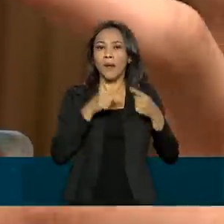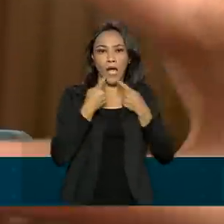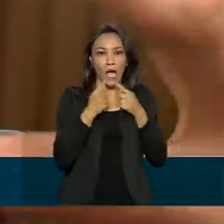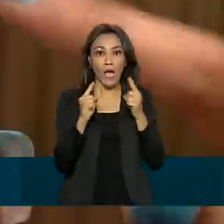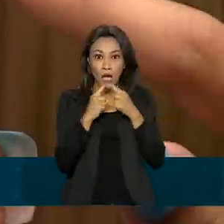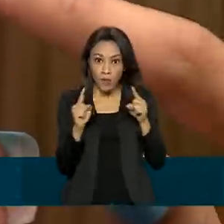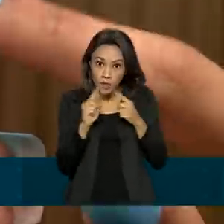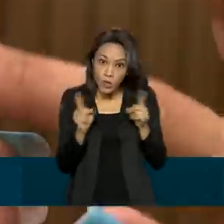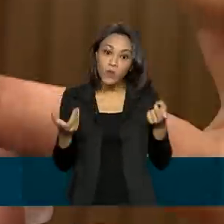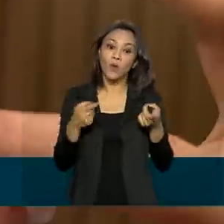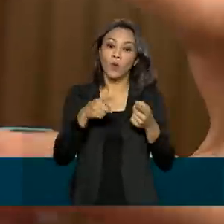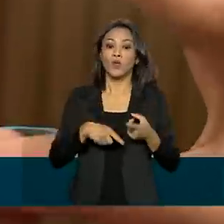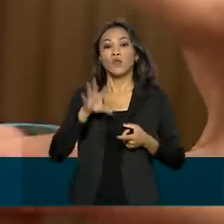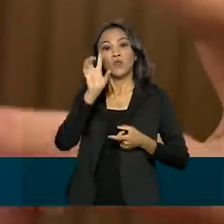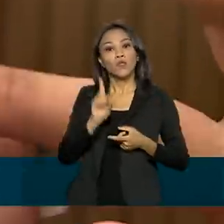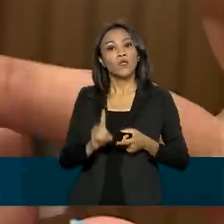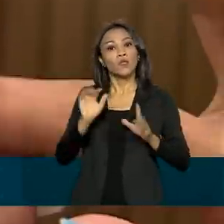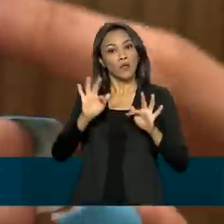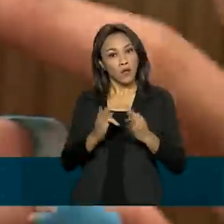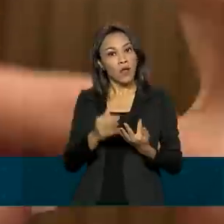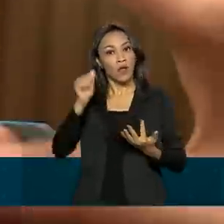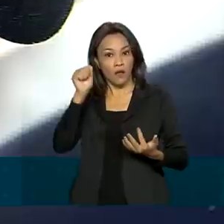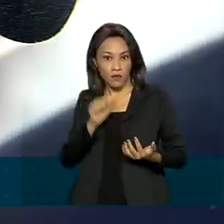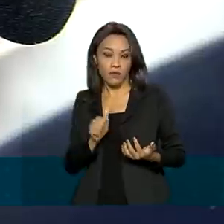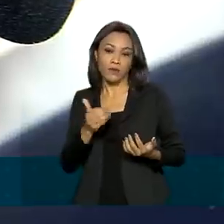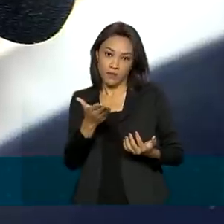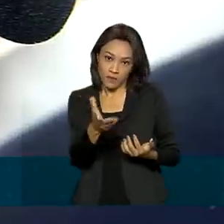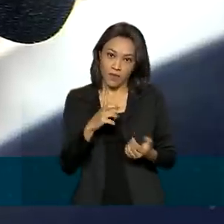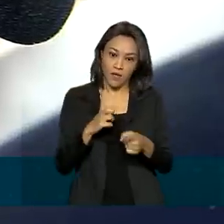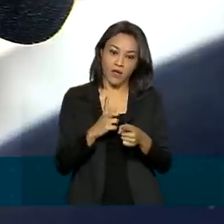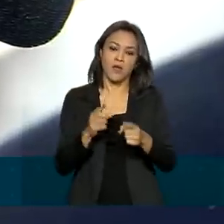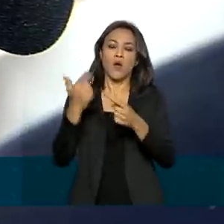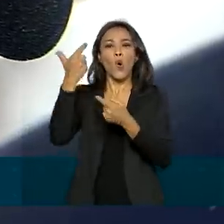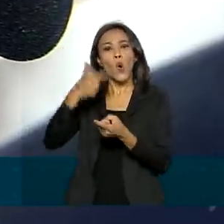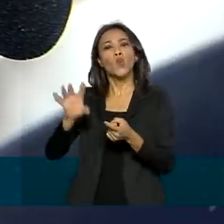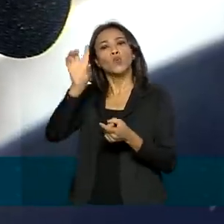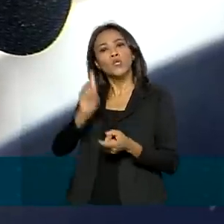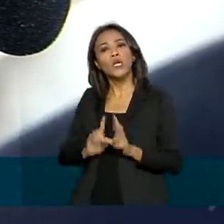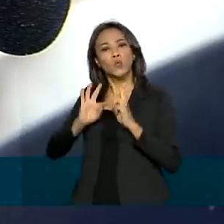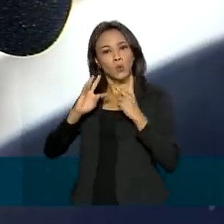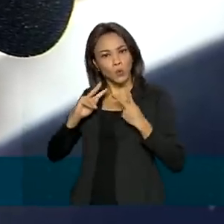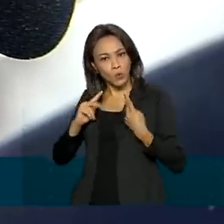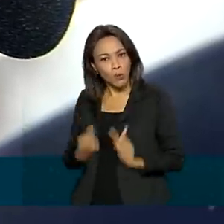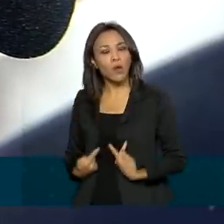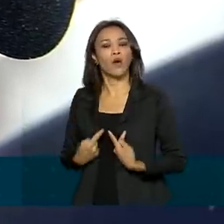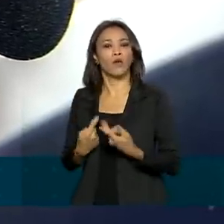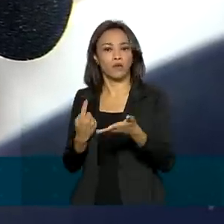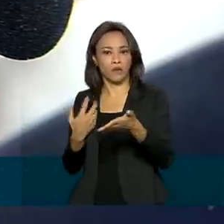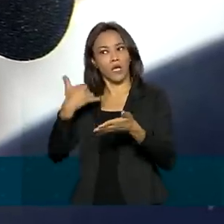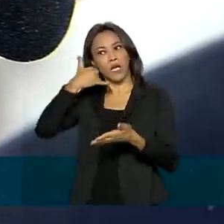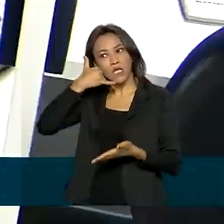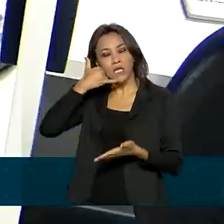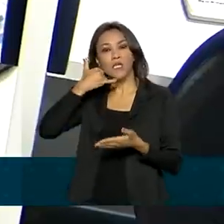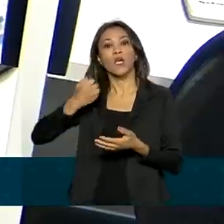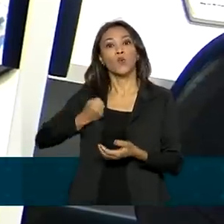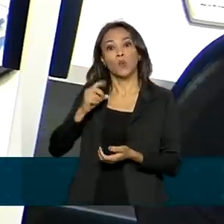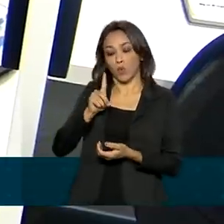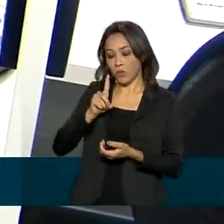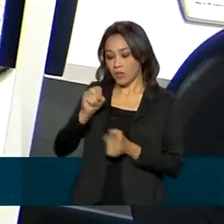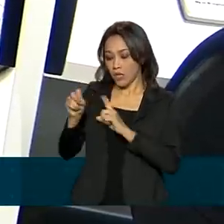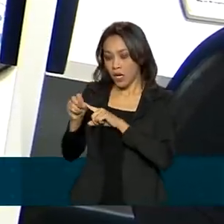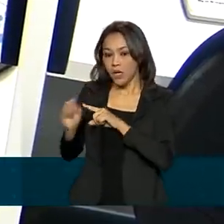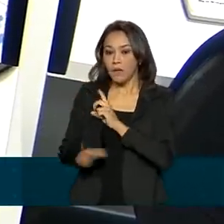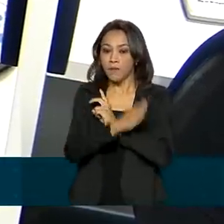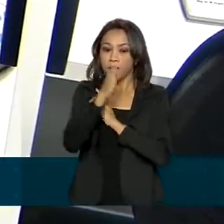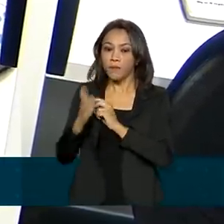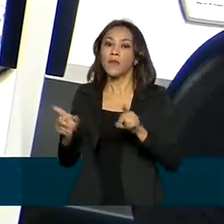Ministério da Mulher, Família e Direitos Humanos, o Disque Direitos Humanos, mais conhecido como o Disque 100, e a Central